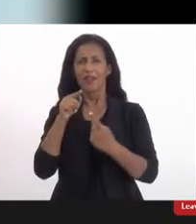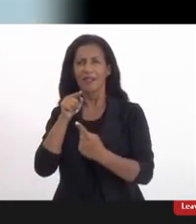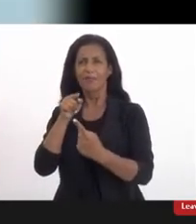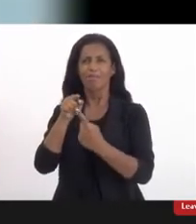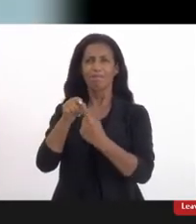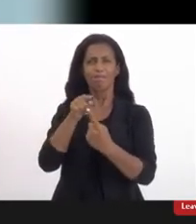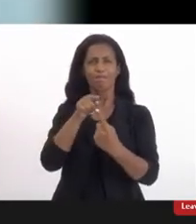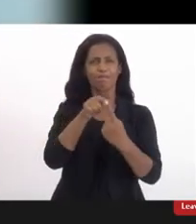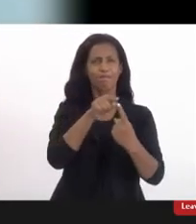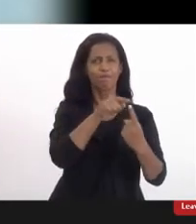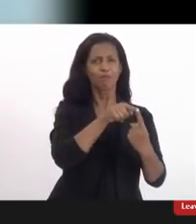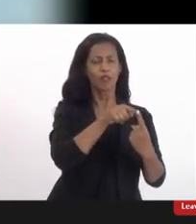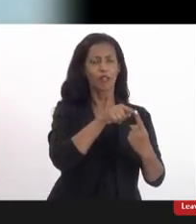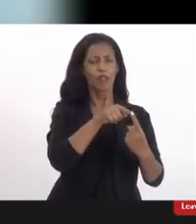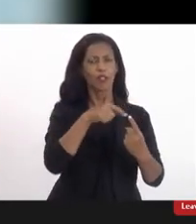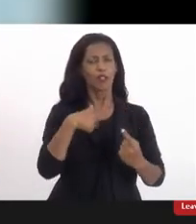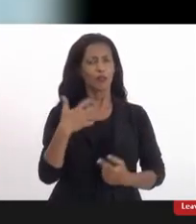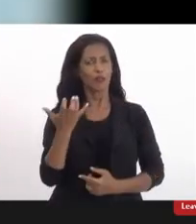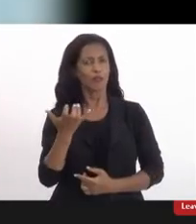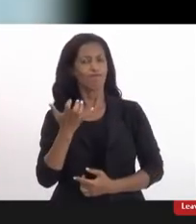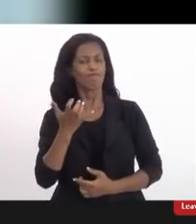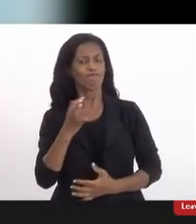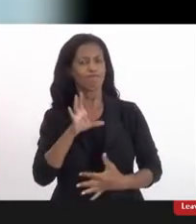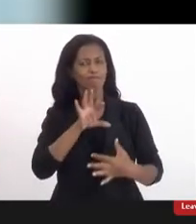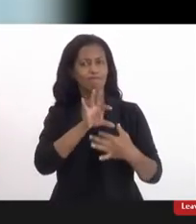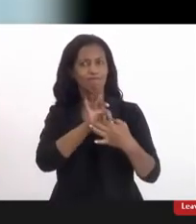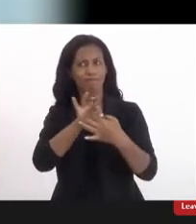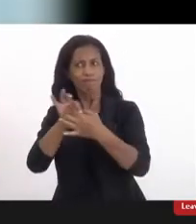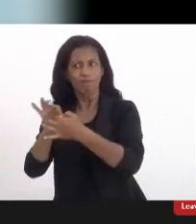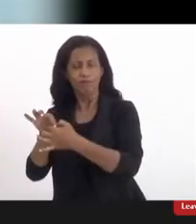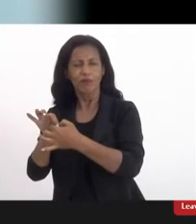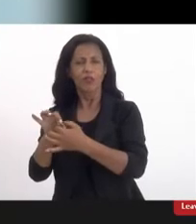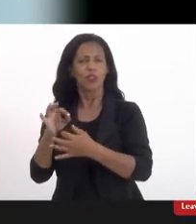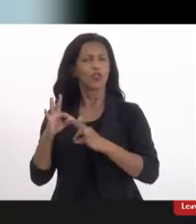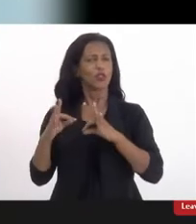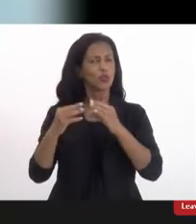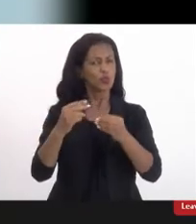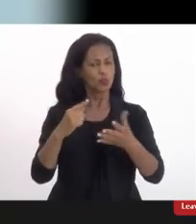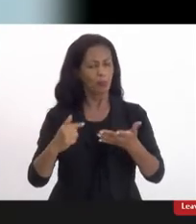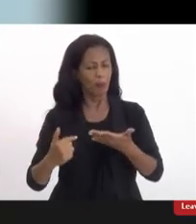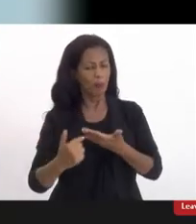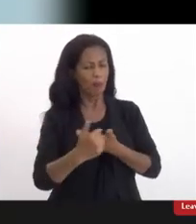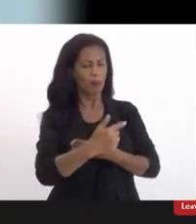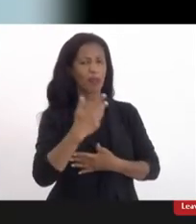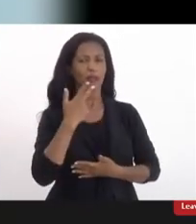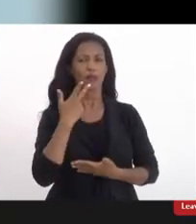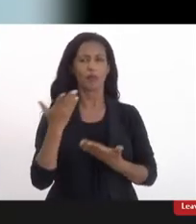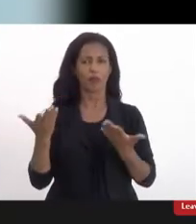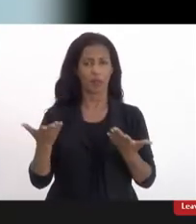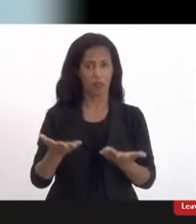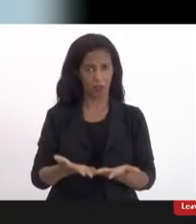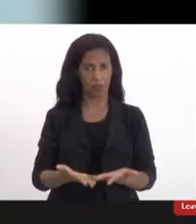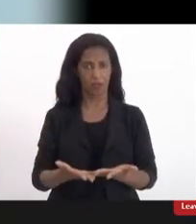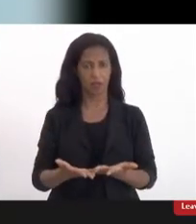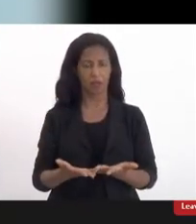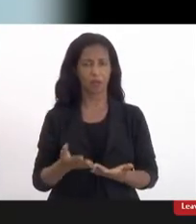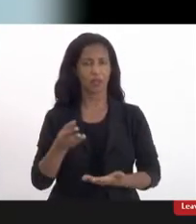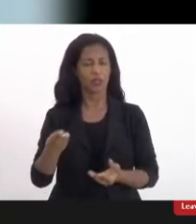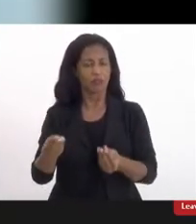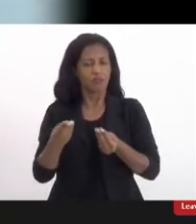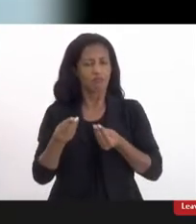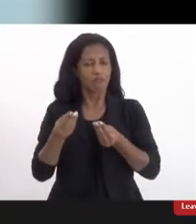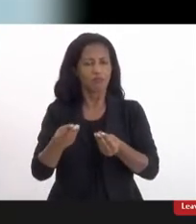tentar linkar um pouco de cada ponto que foi falado aqui para a gente trazer essa experiência